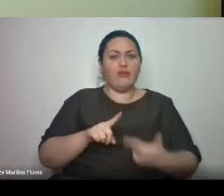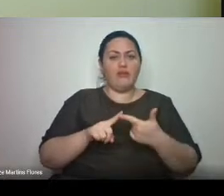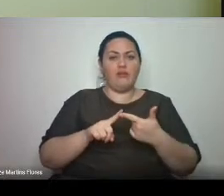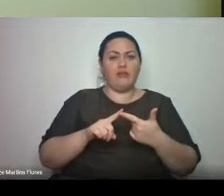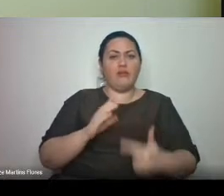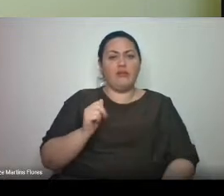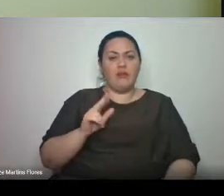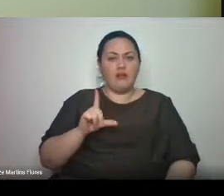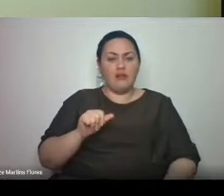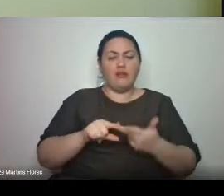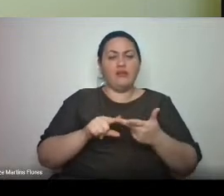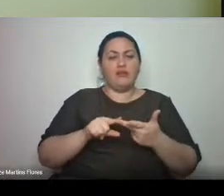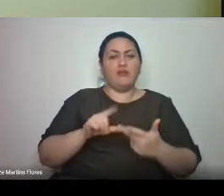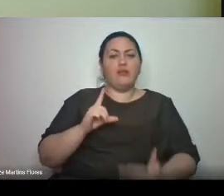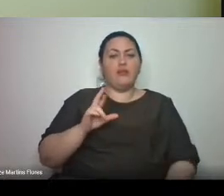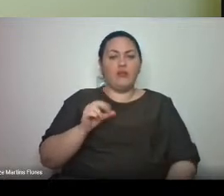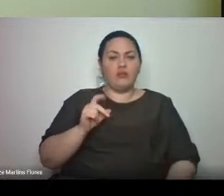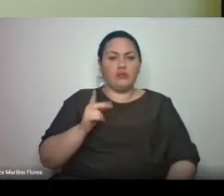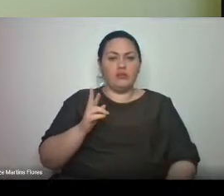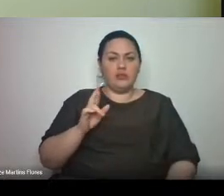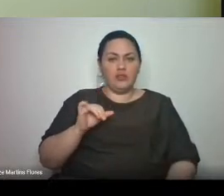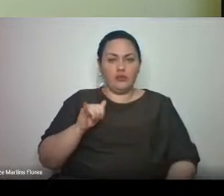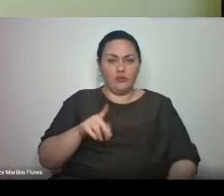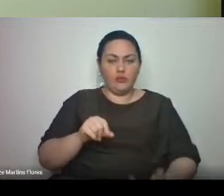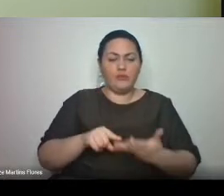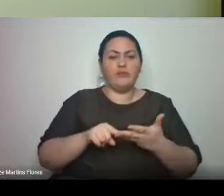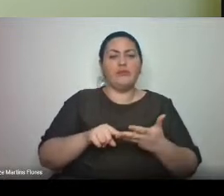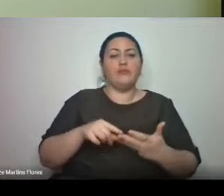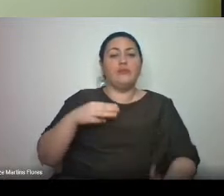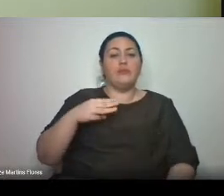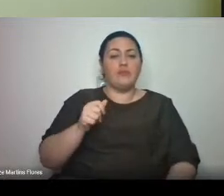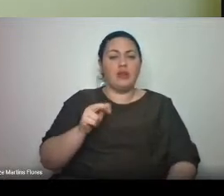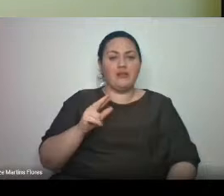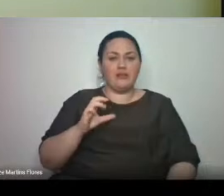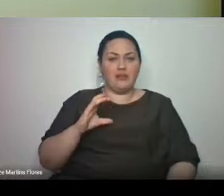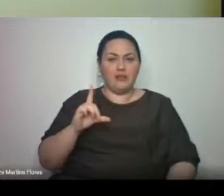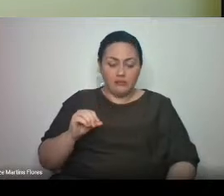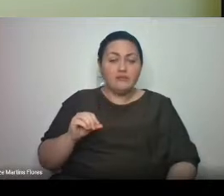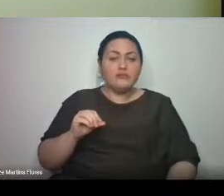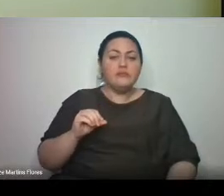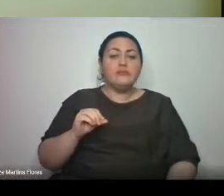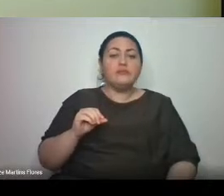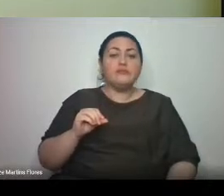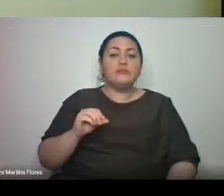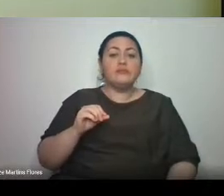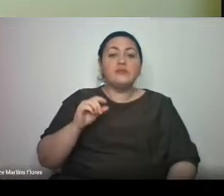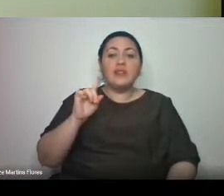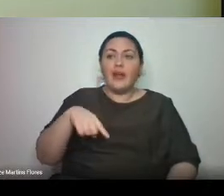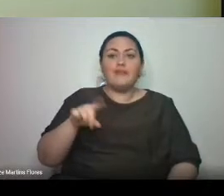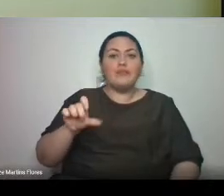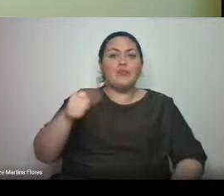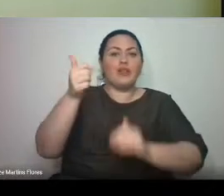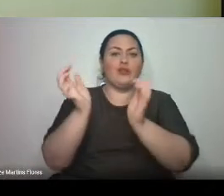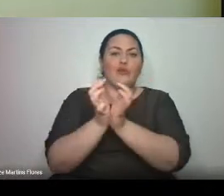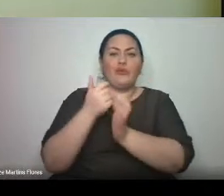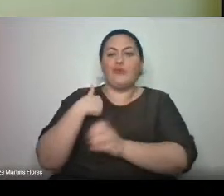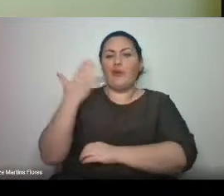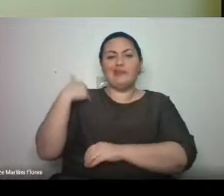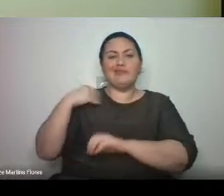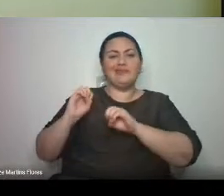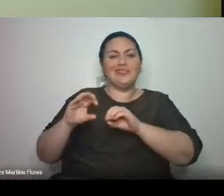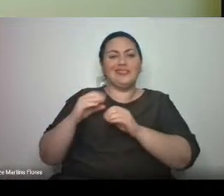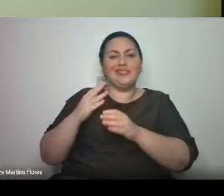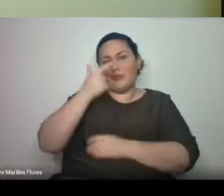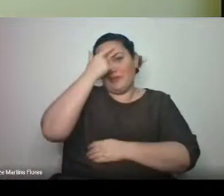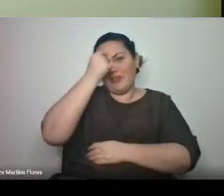grupo de pessoas que me acolheu porque foi a primeira turma que eu dei aula na universidade. Então, eu pude acompanhar eles, e acho que tem uma série de